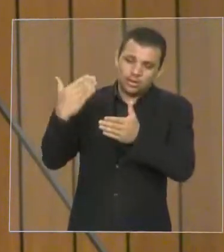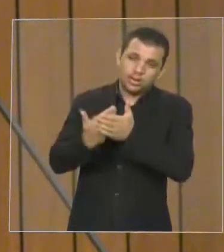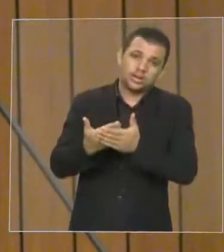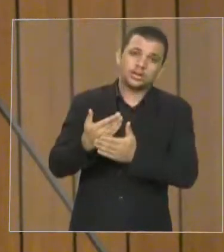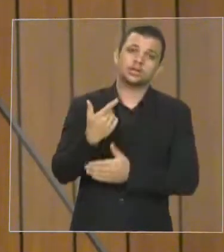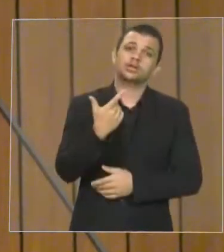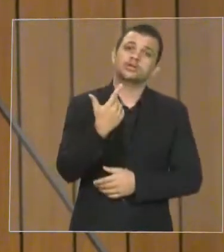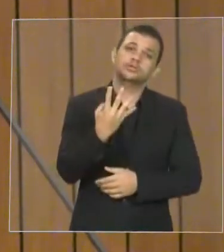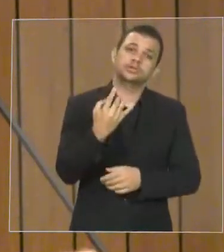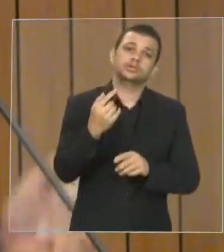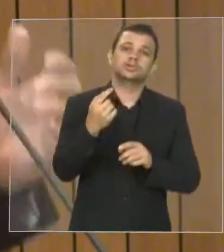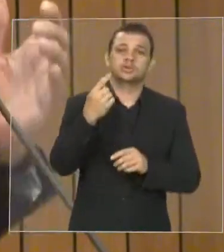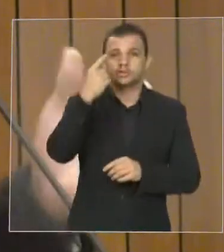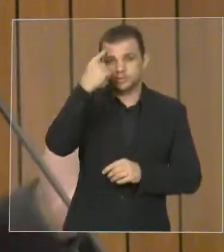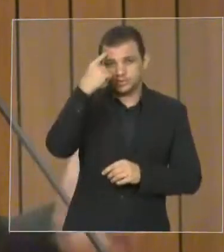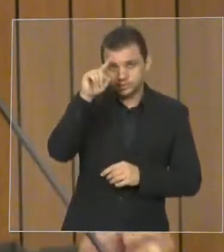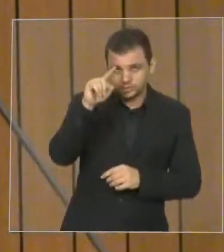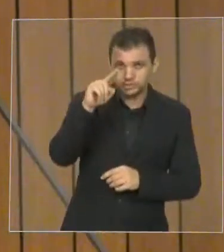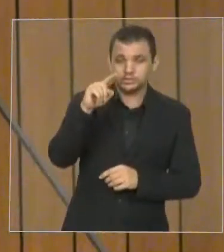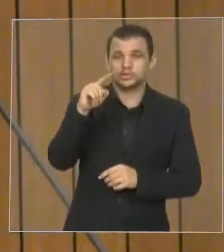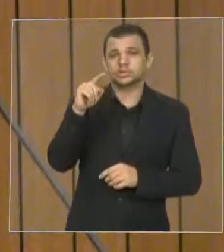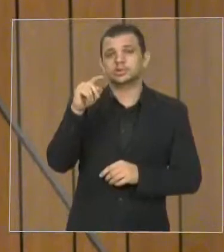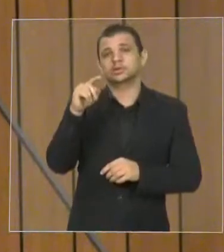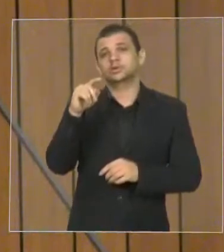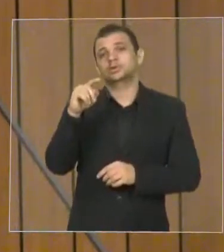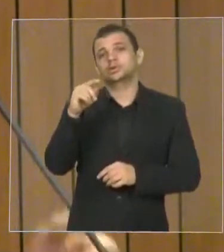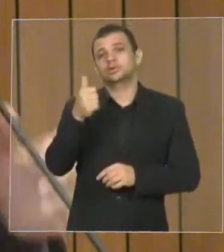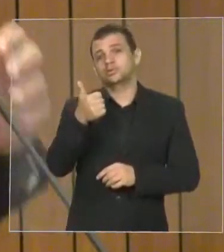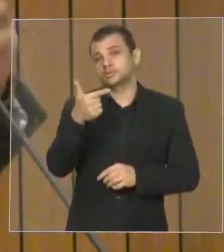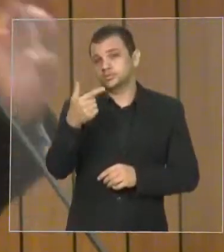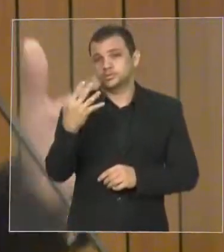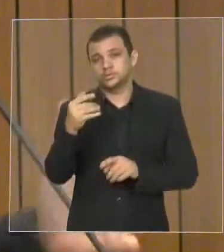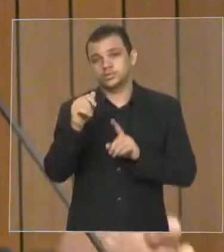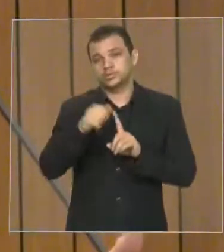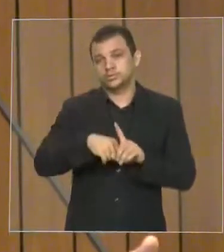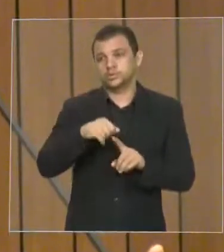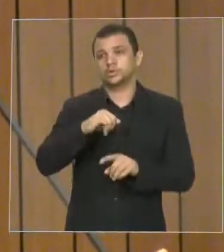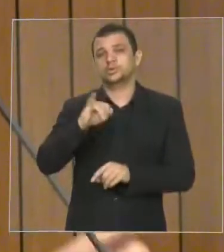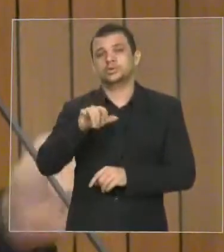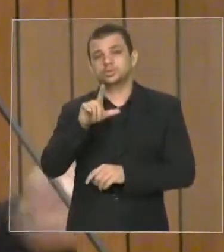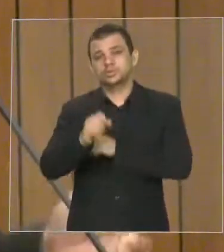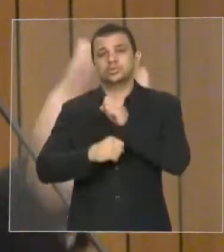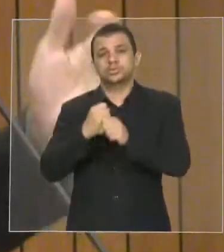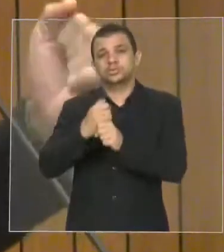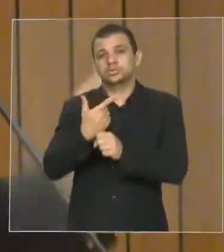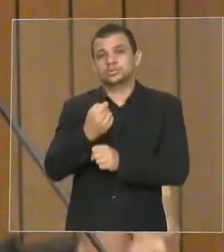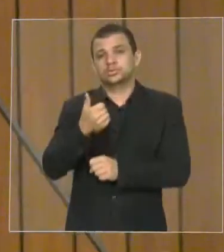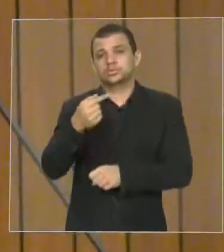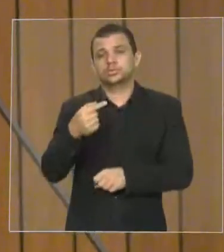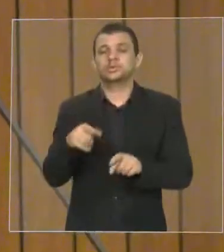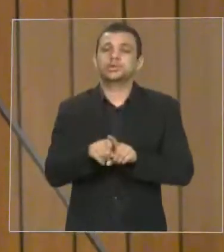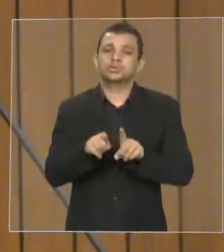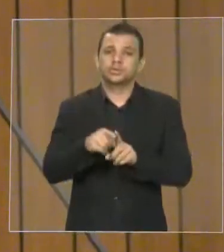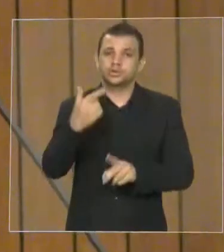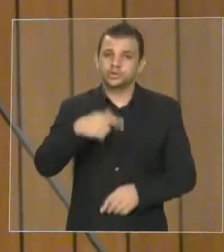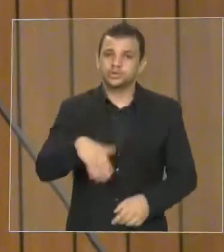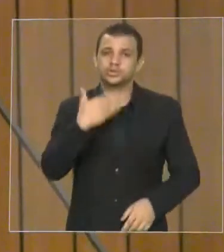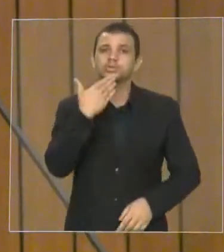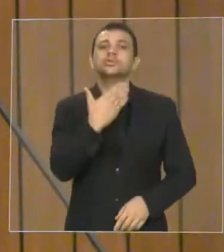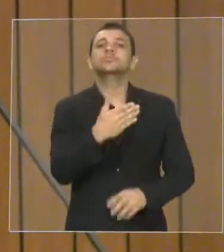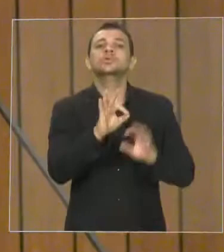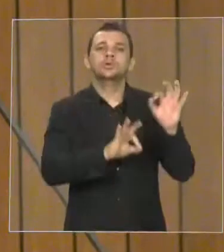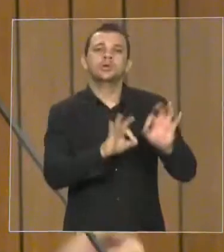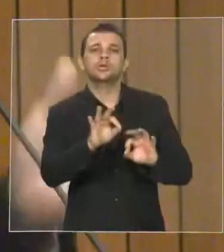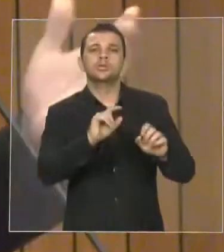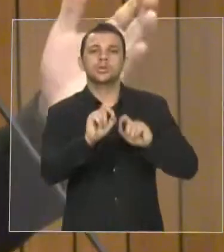2017, solicitando ao governador a melhoria, a urbanização e revitalização do calçadão de Imperatriz.